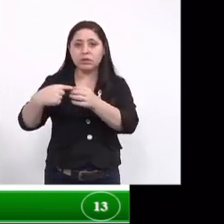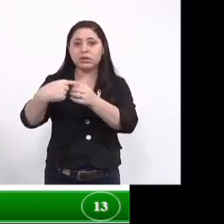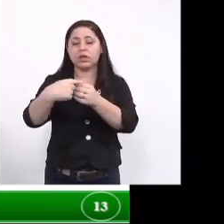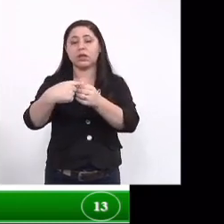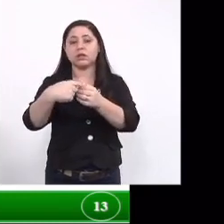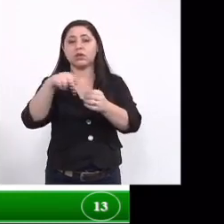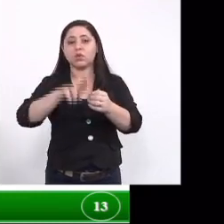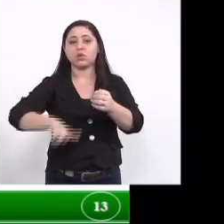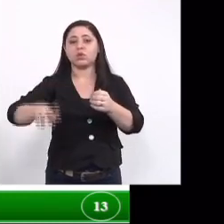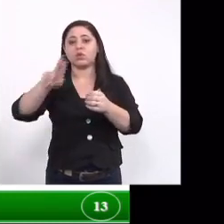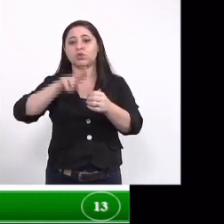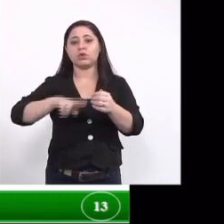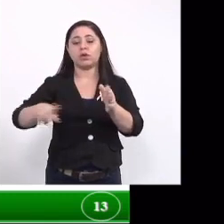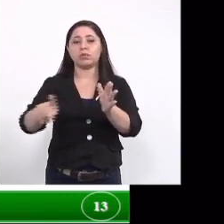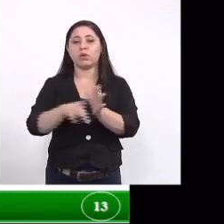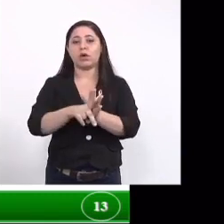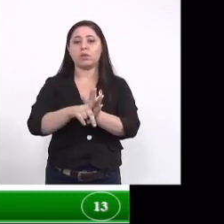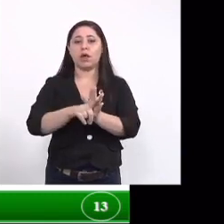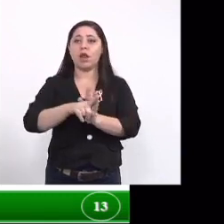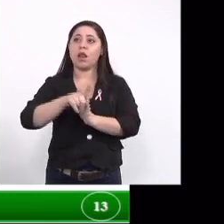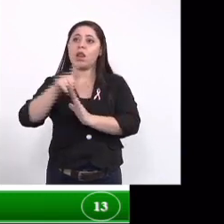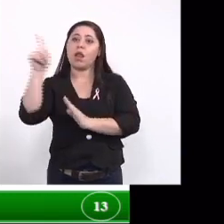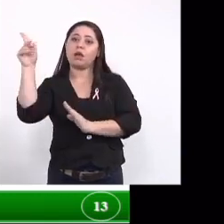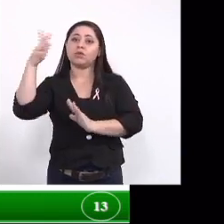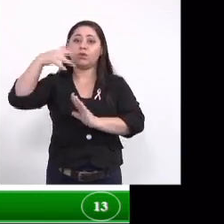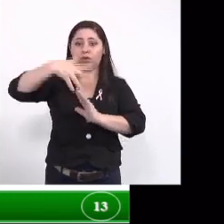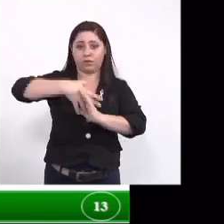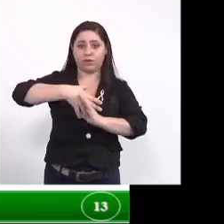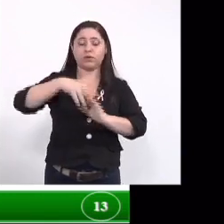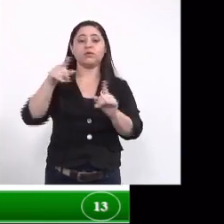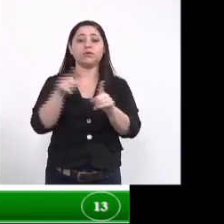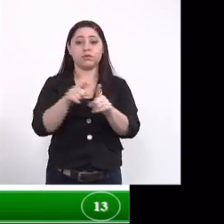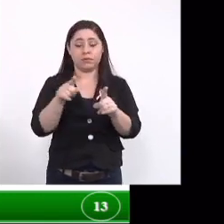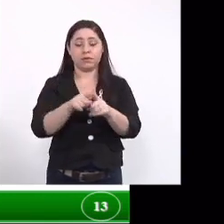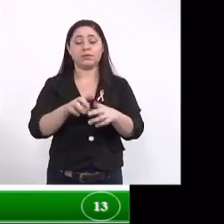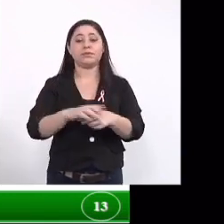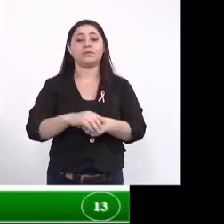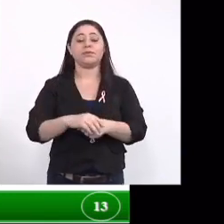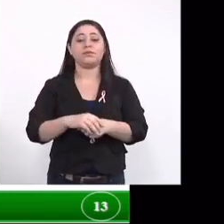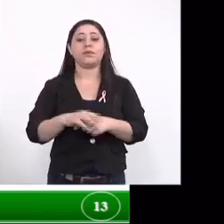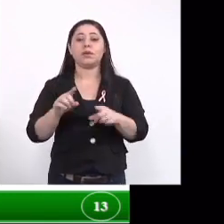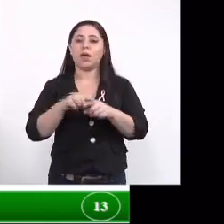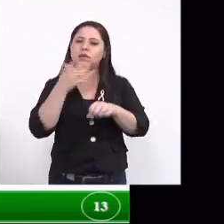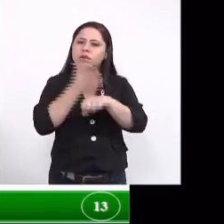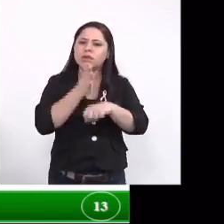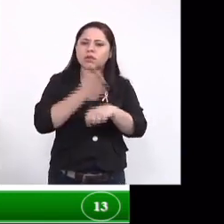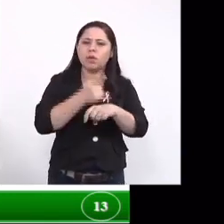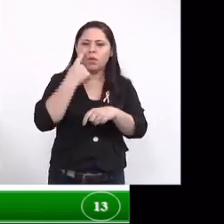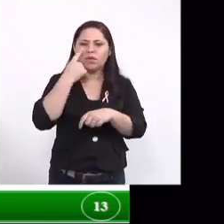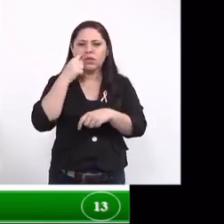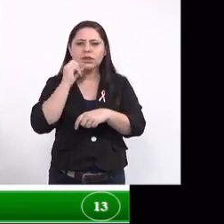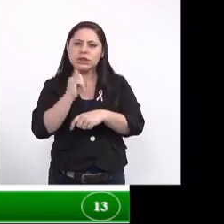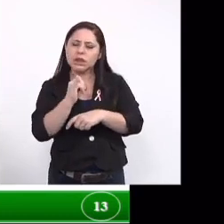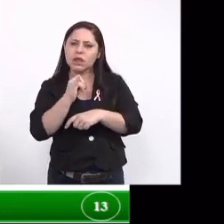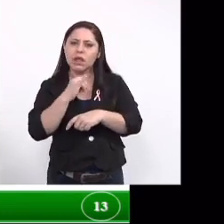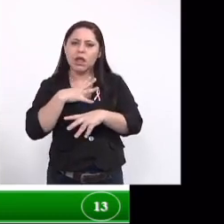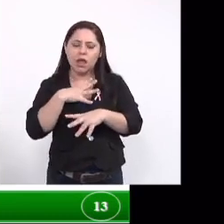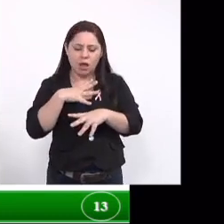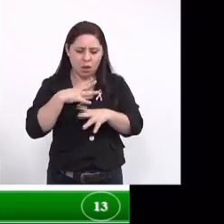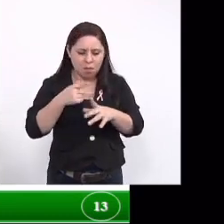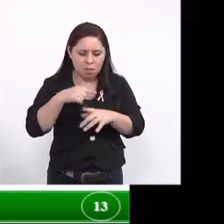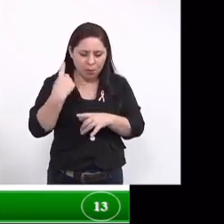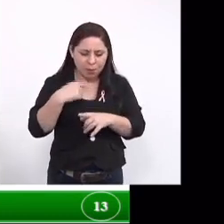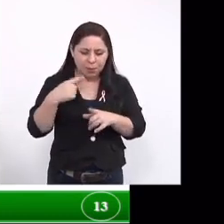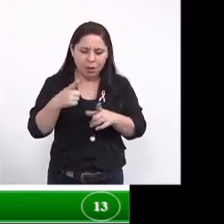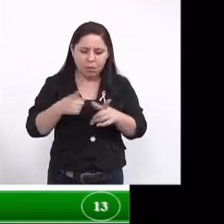larvas que nós utilizamos foram coletadas lá no campus da universidade mesmo e nós testamos também para ver se ele tinha efeito sobre essas